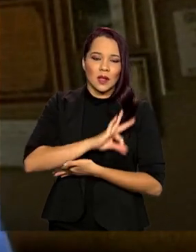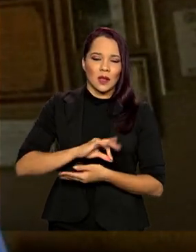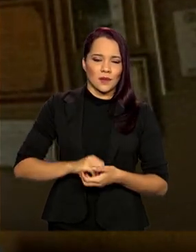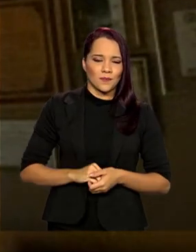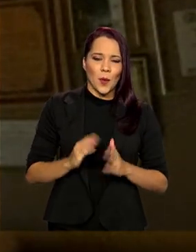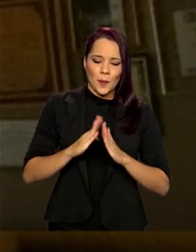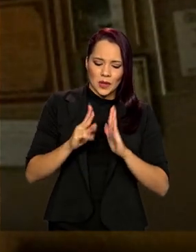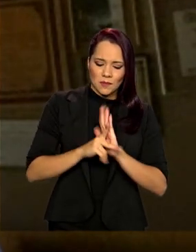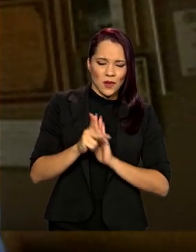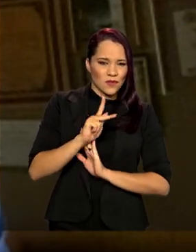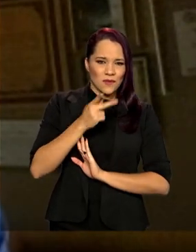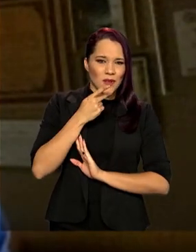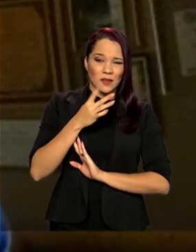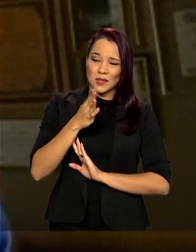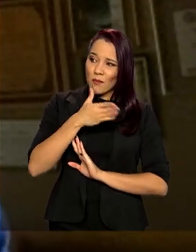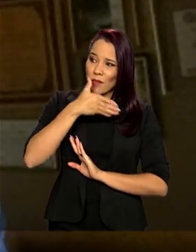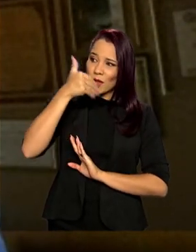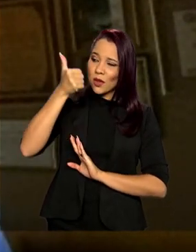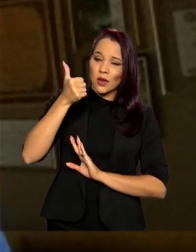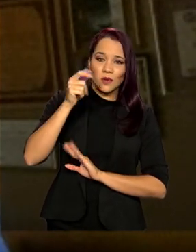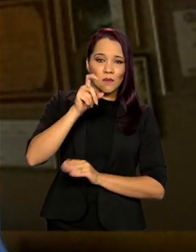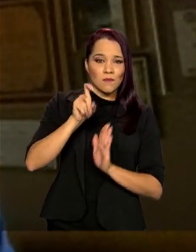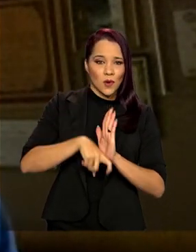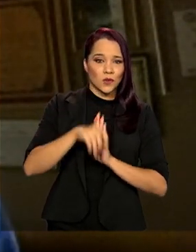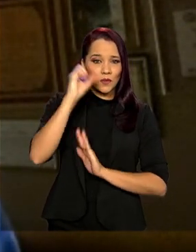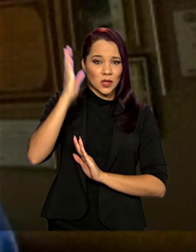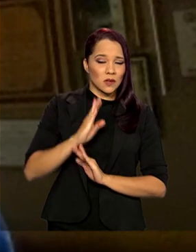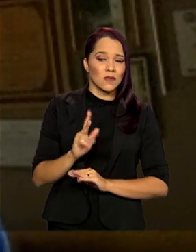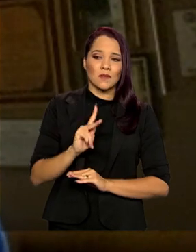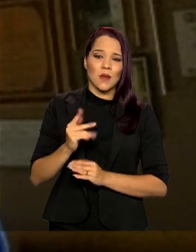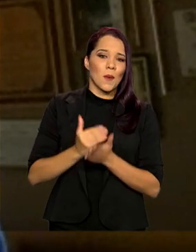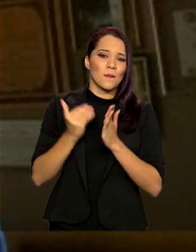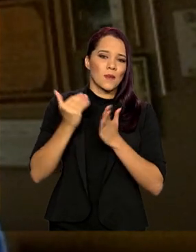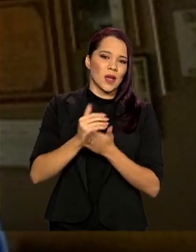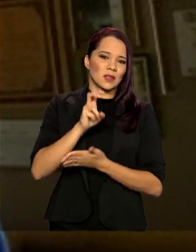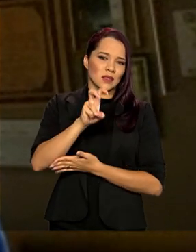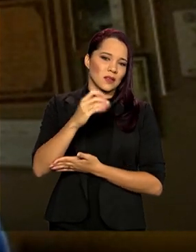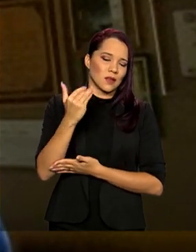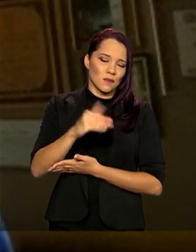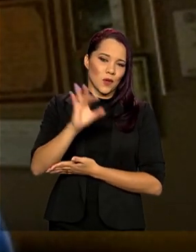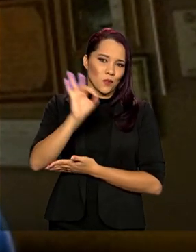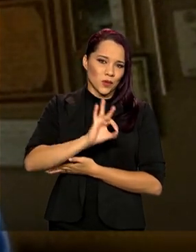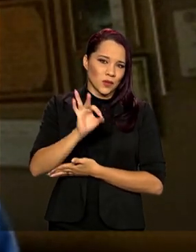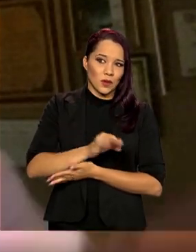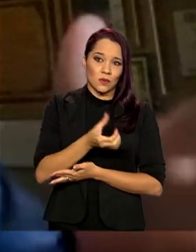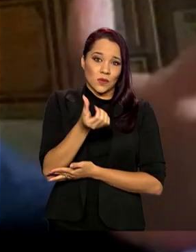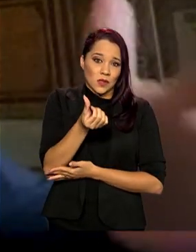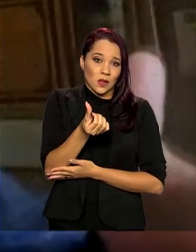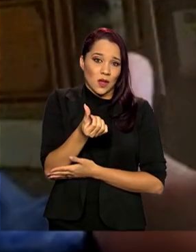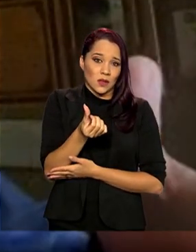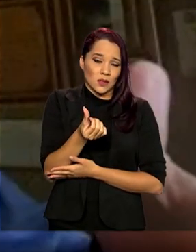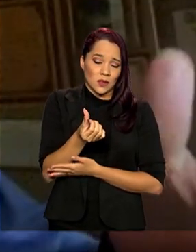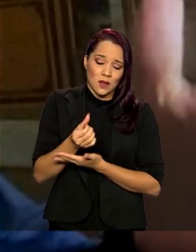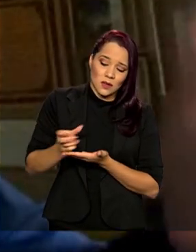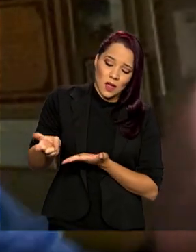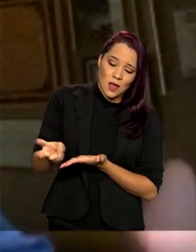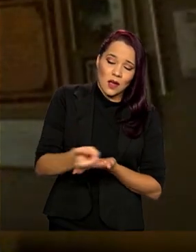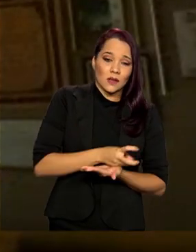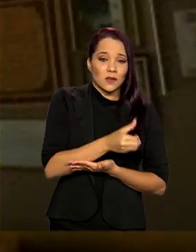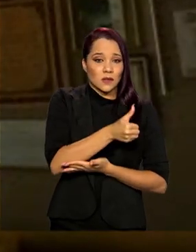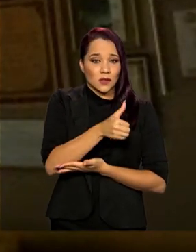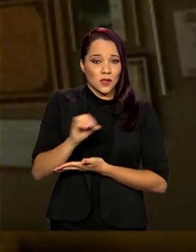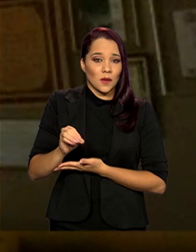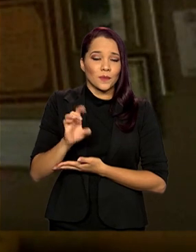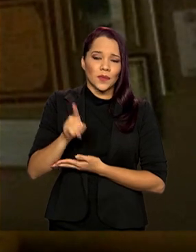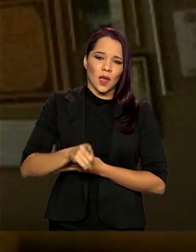melhore muito o imposto patrimonial no Brasil, ele não vai ficar mais do que 5,5%, 6% da arrecadação de 100%, que é a média